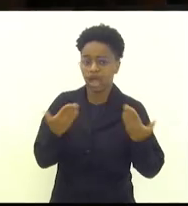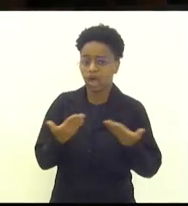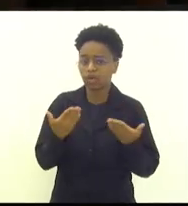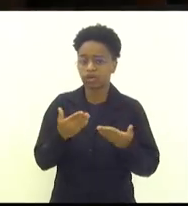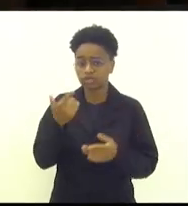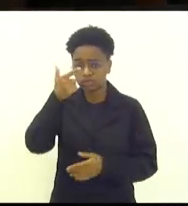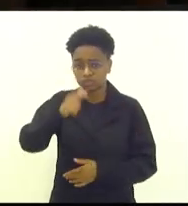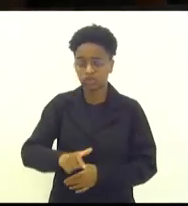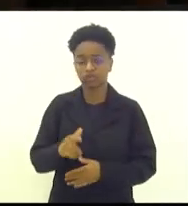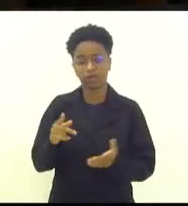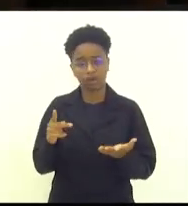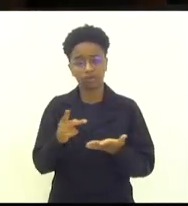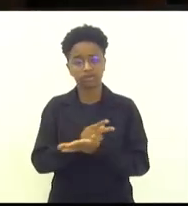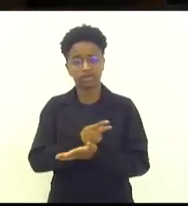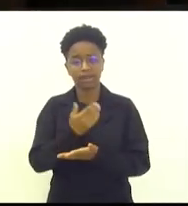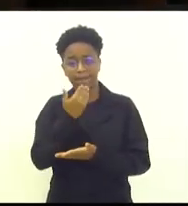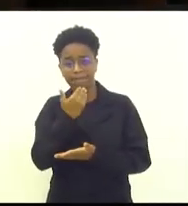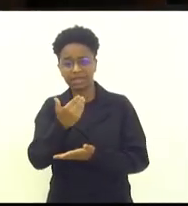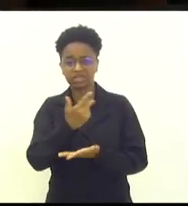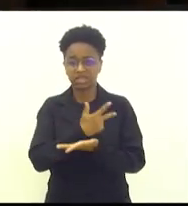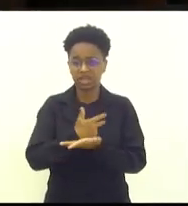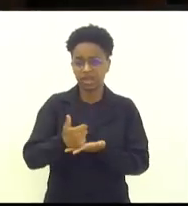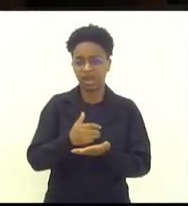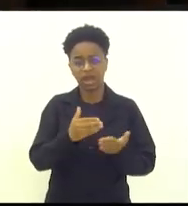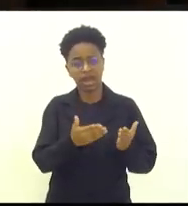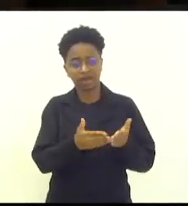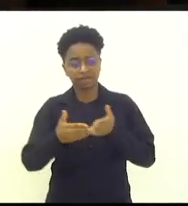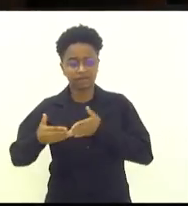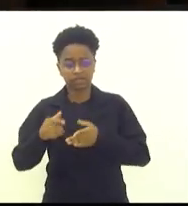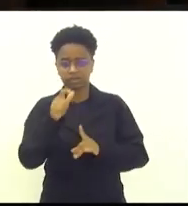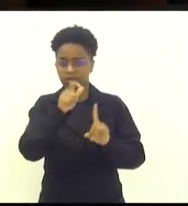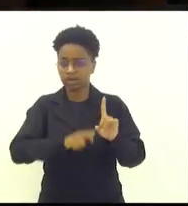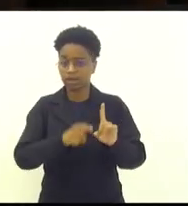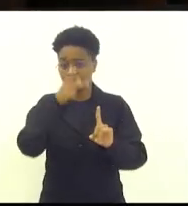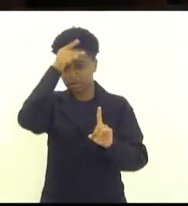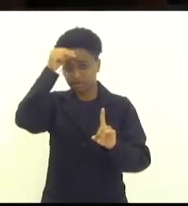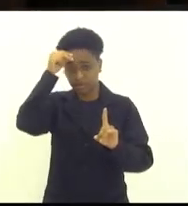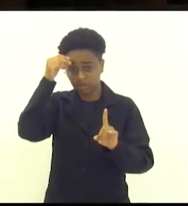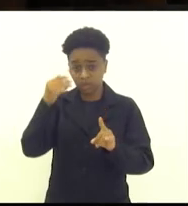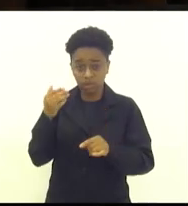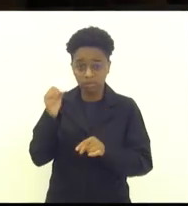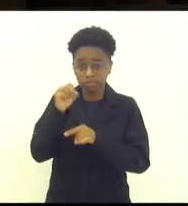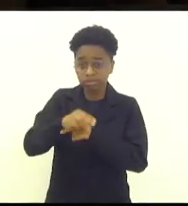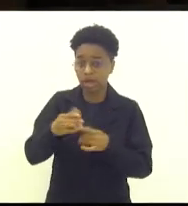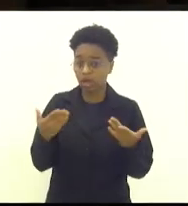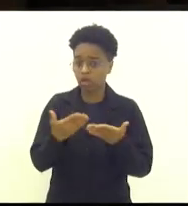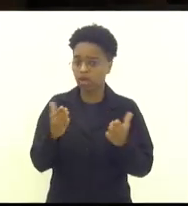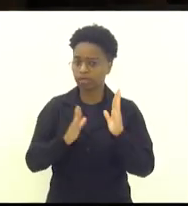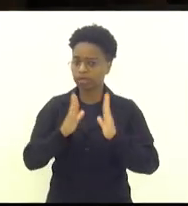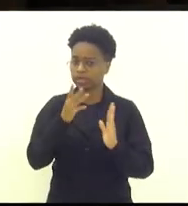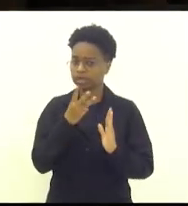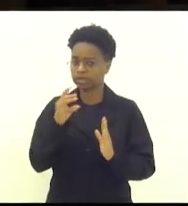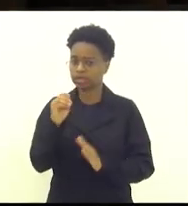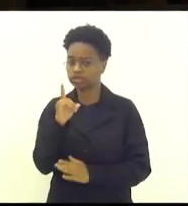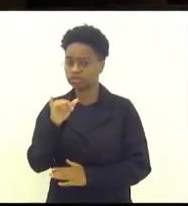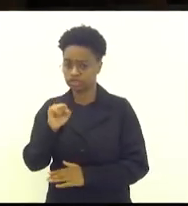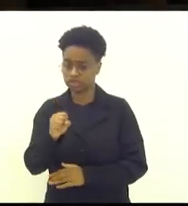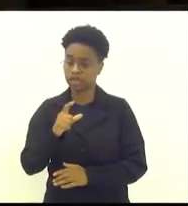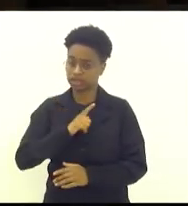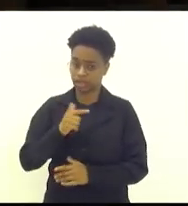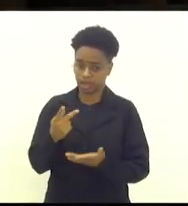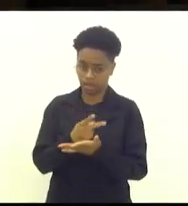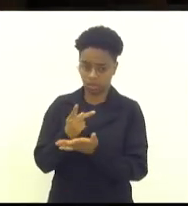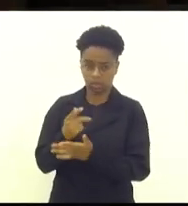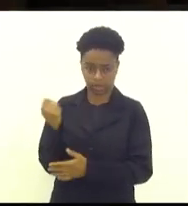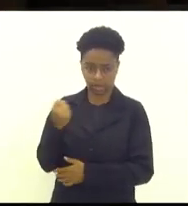instabilidade de se pedir um afastamento, um impeachment de uma prefeita que está há 30 dias. ainda que haja erros gravíssimos,